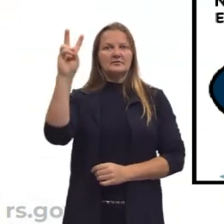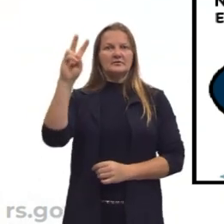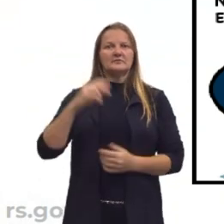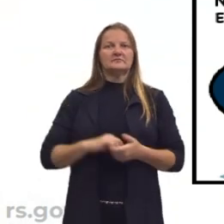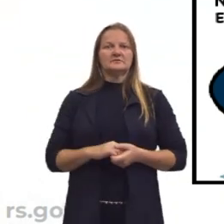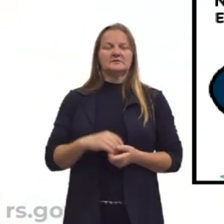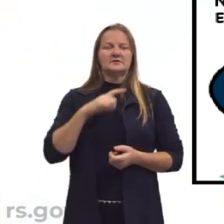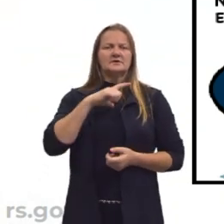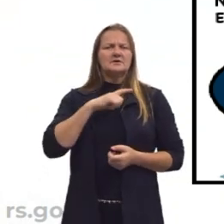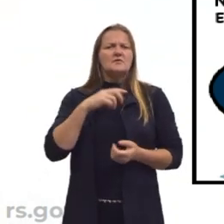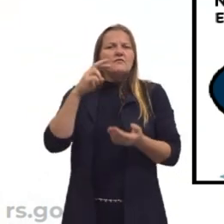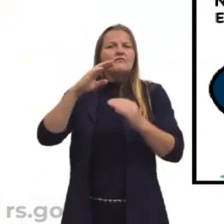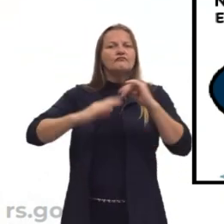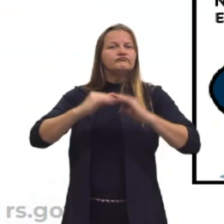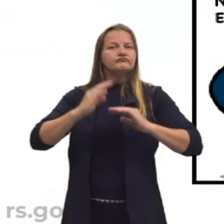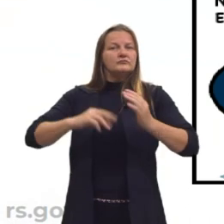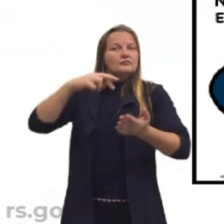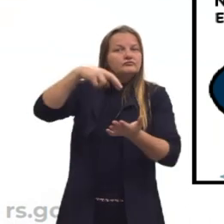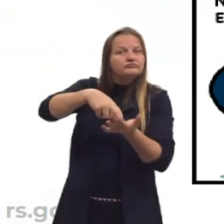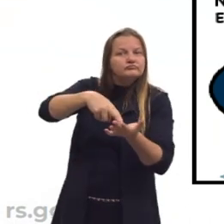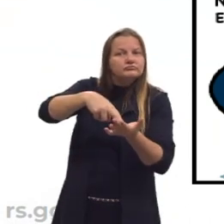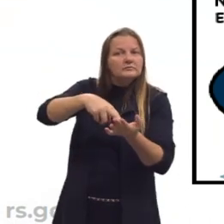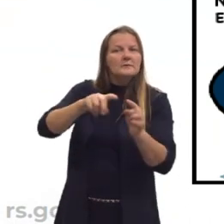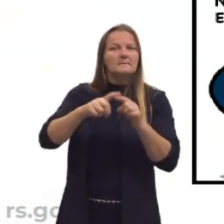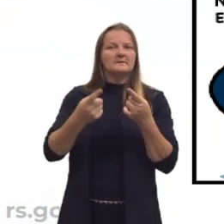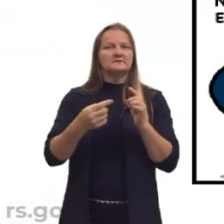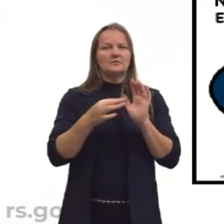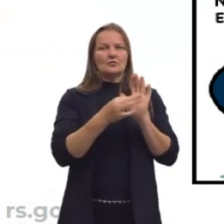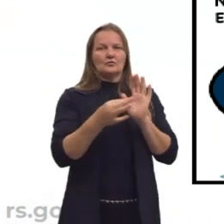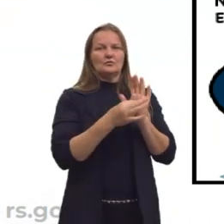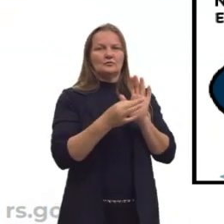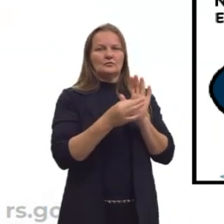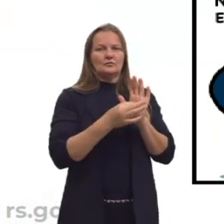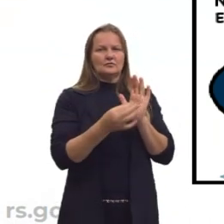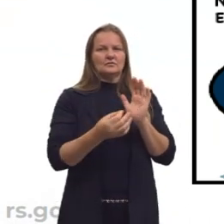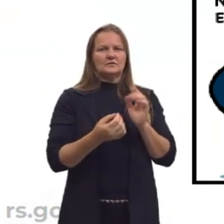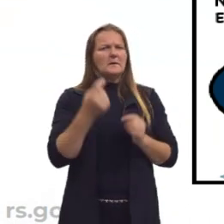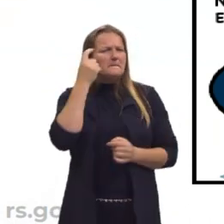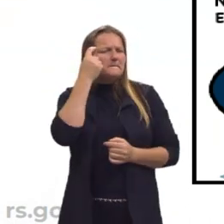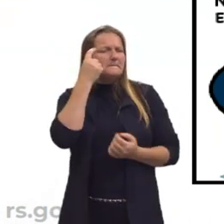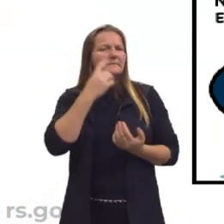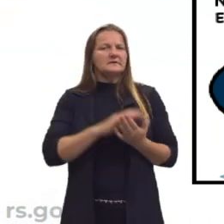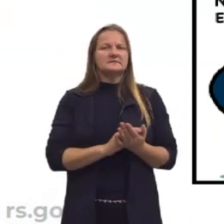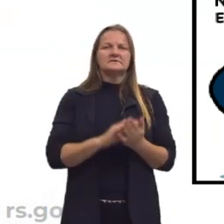relato o fato em si. E juízo de valor é quando eu coloco um adjetivo em alguma coisa.